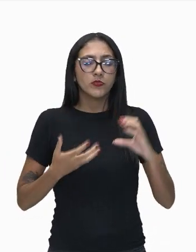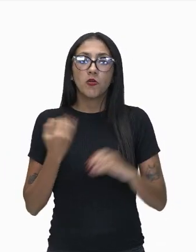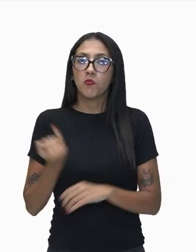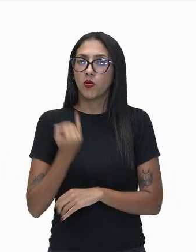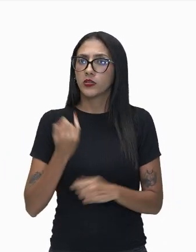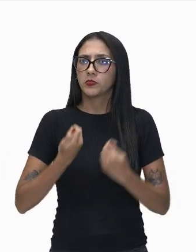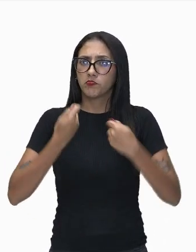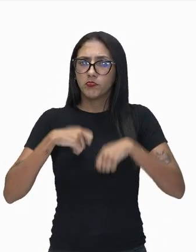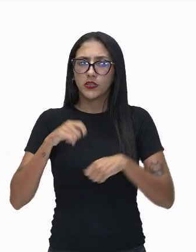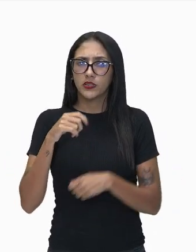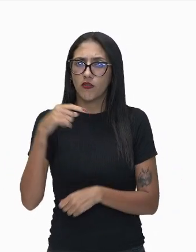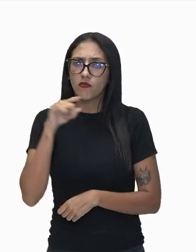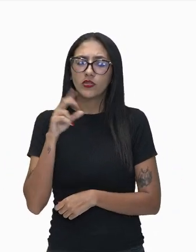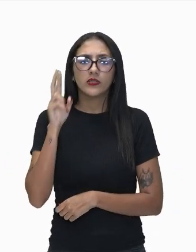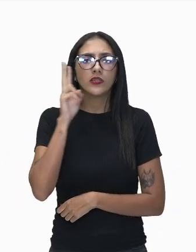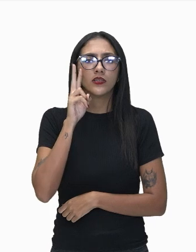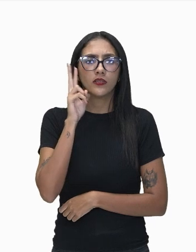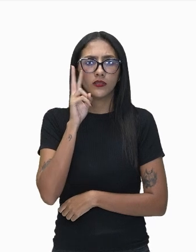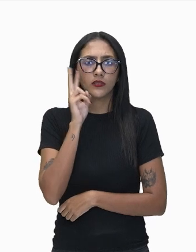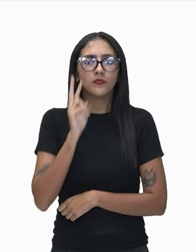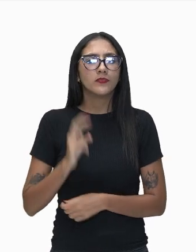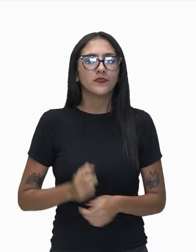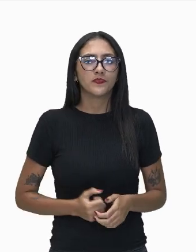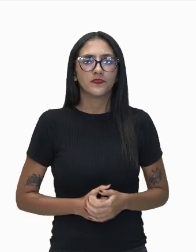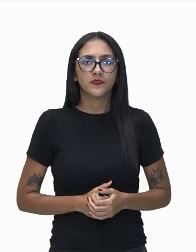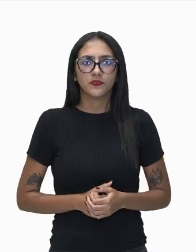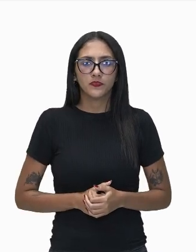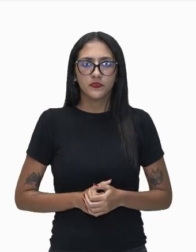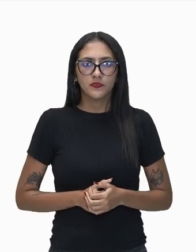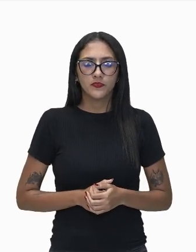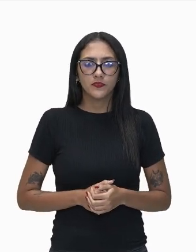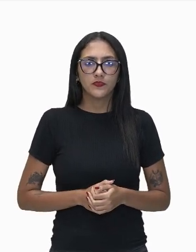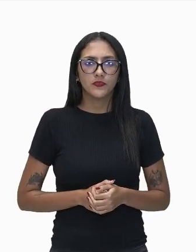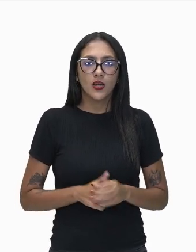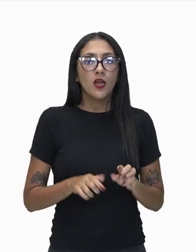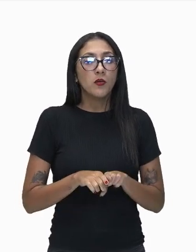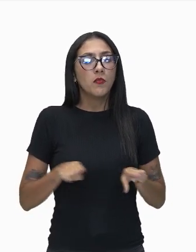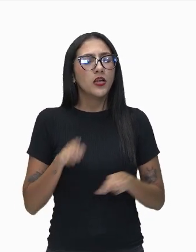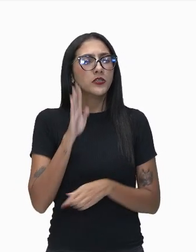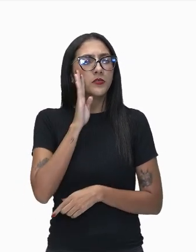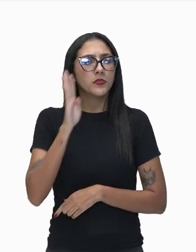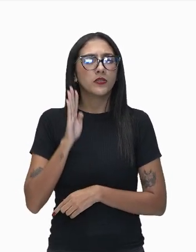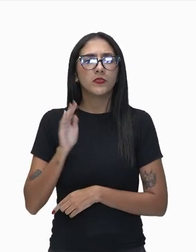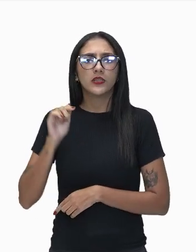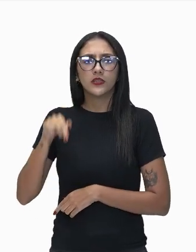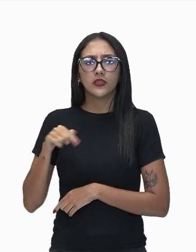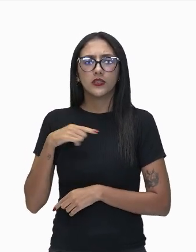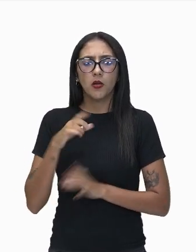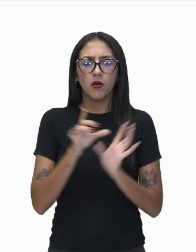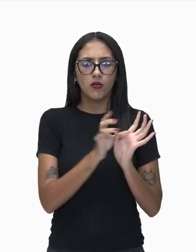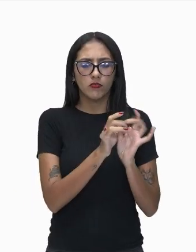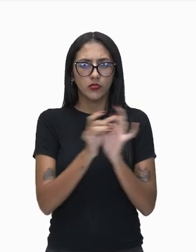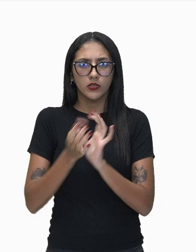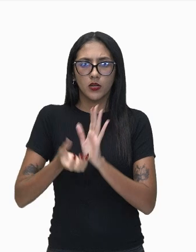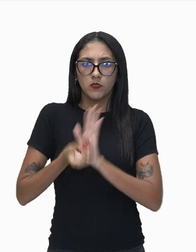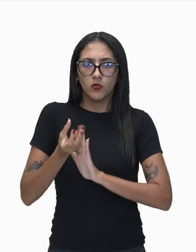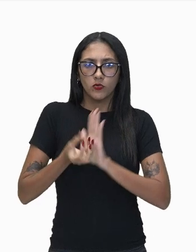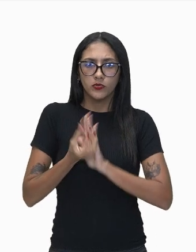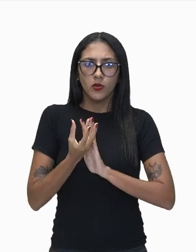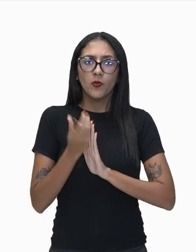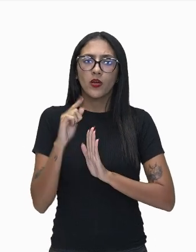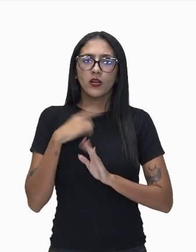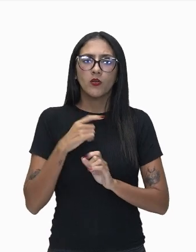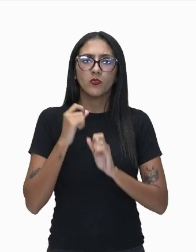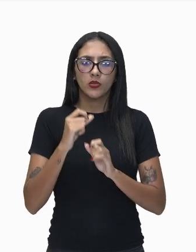enfatizar, mas, em suma, as indústrias dentro da cadeia produtiva, elas são de